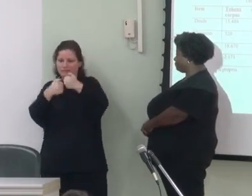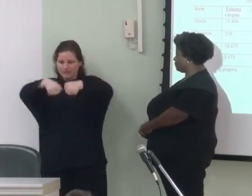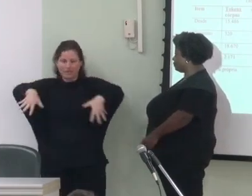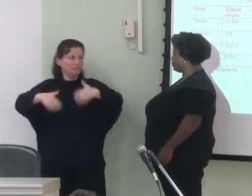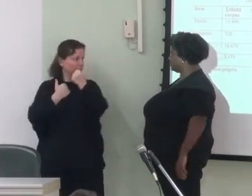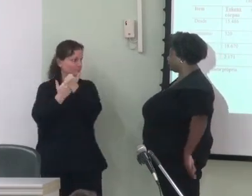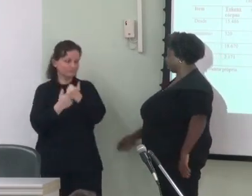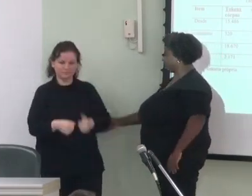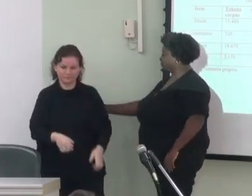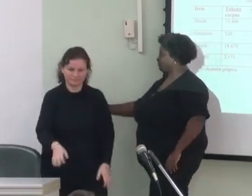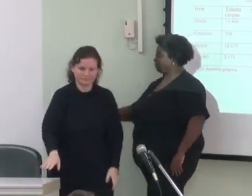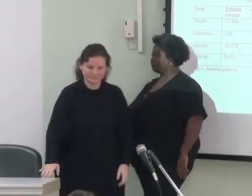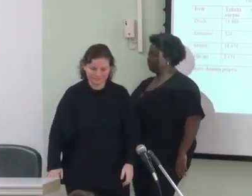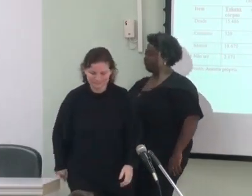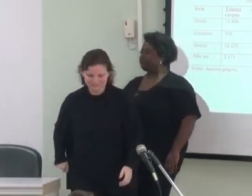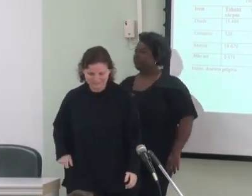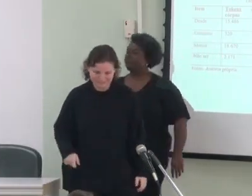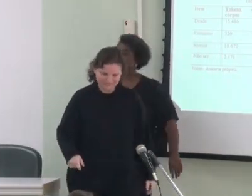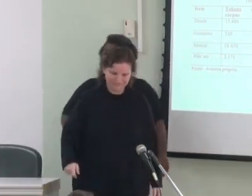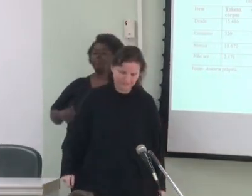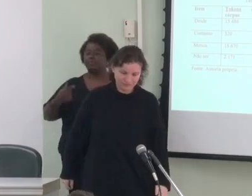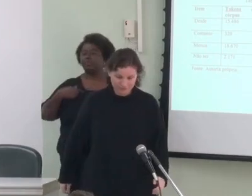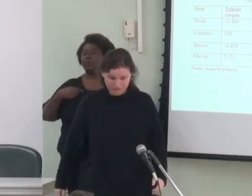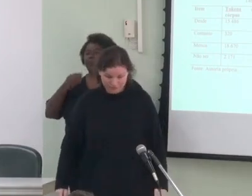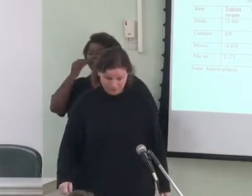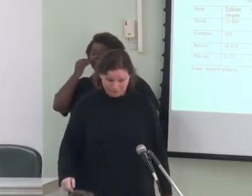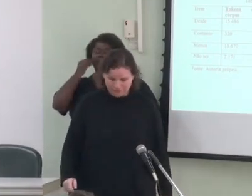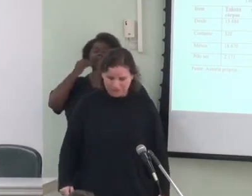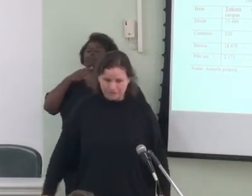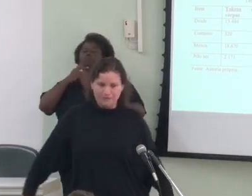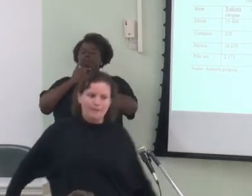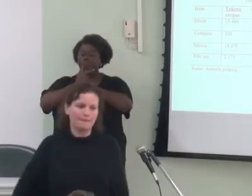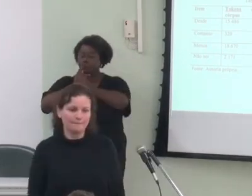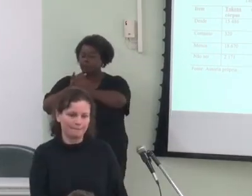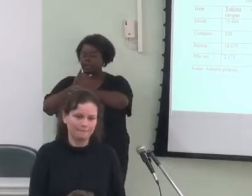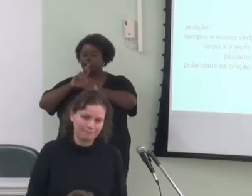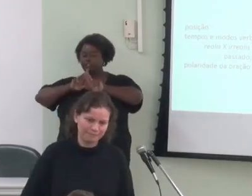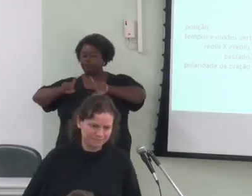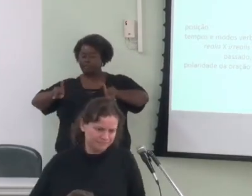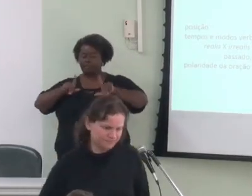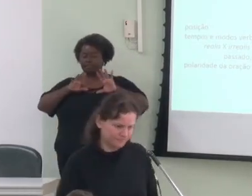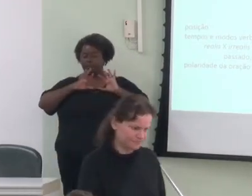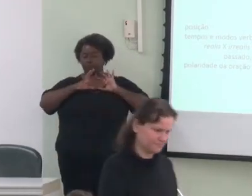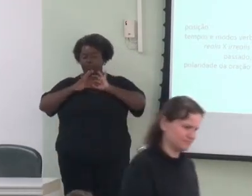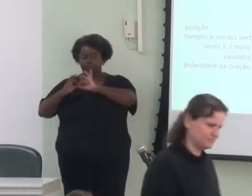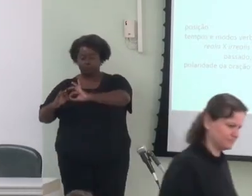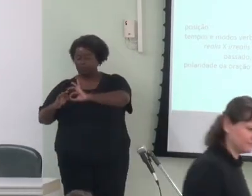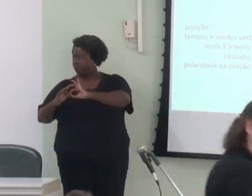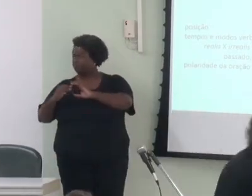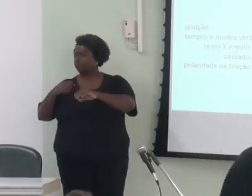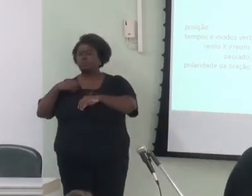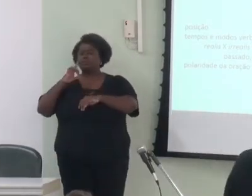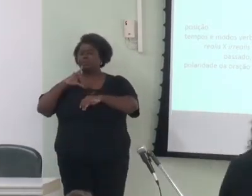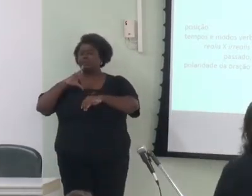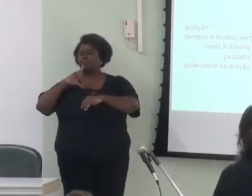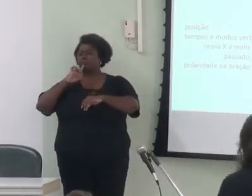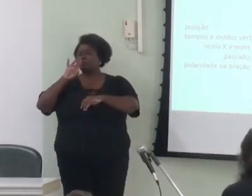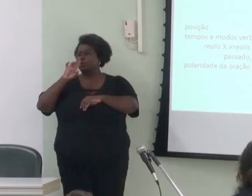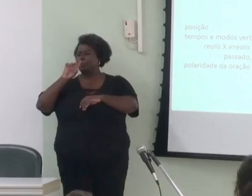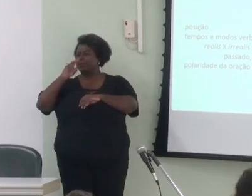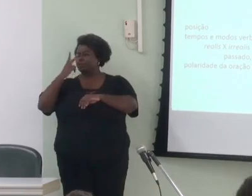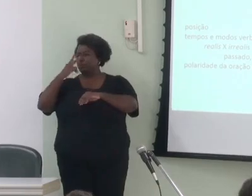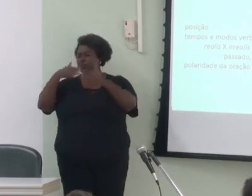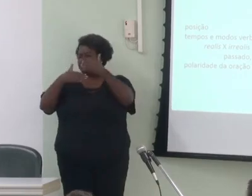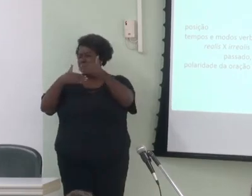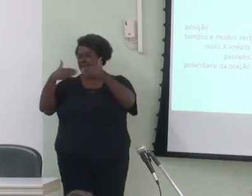a partir daí busquei diferenças contextuais pode passar eu tenho só mais só mais só mais duas